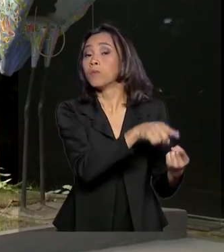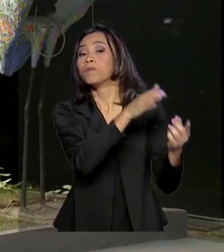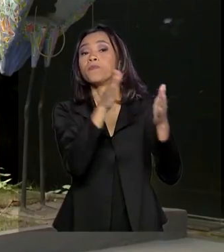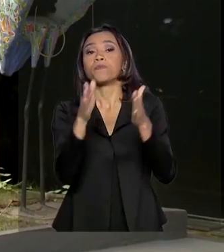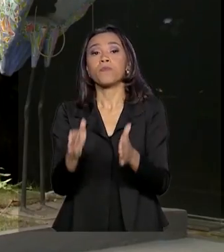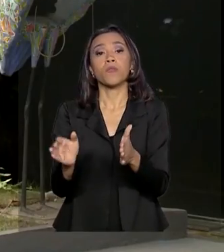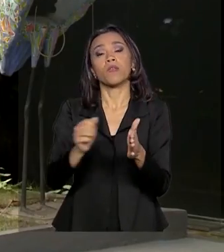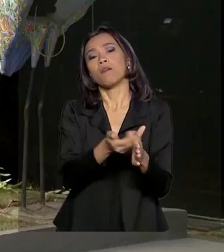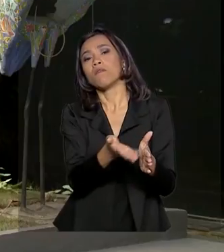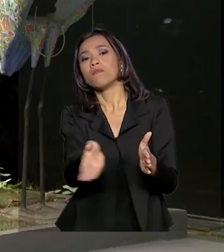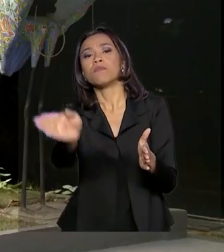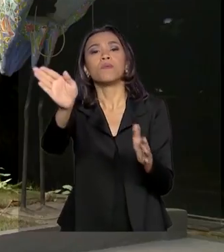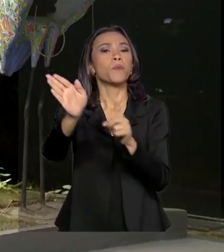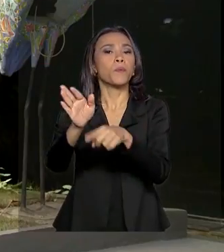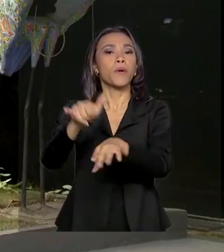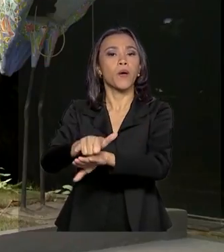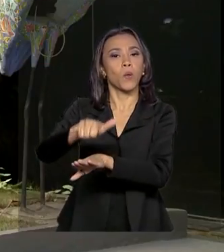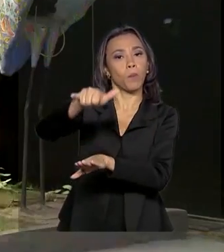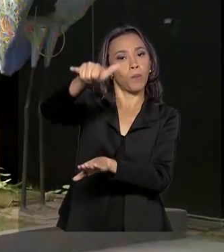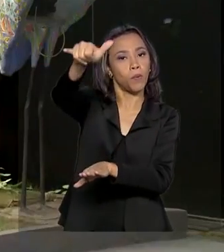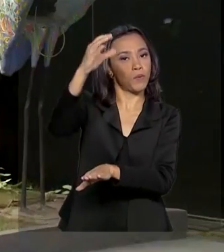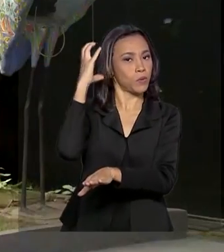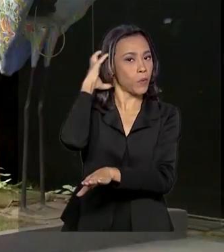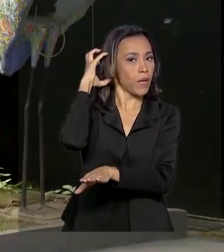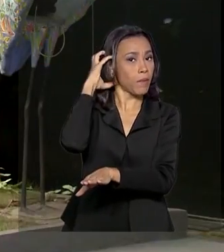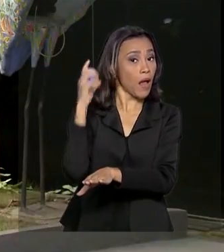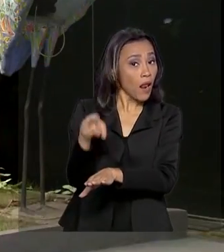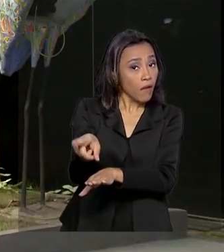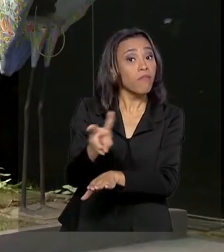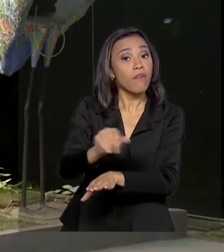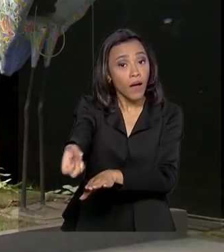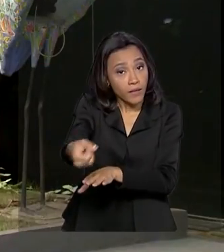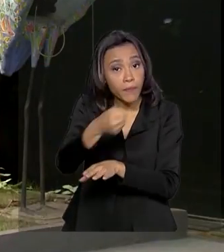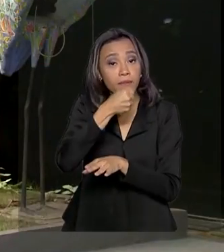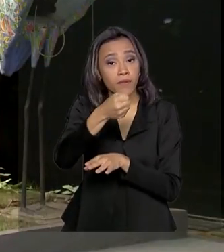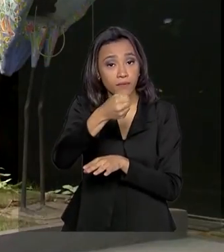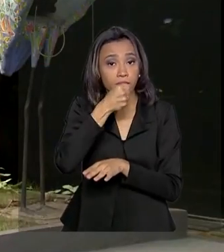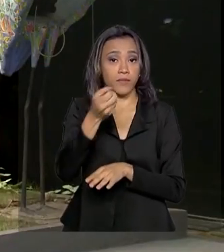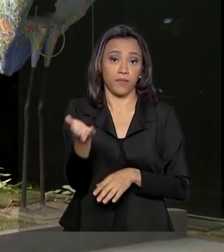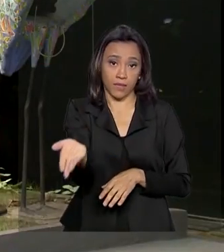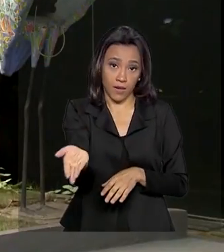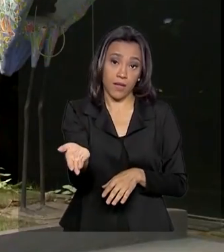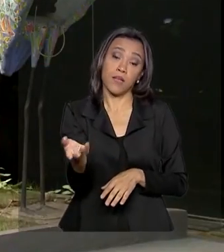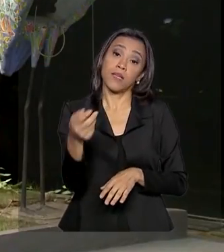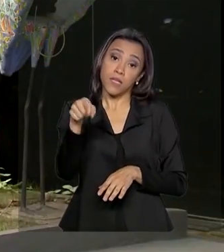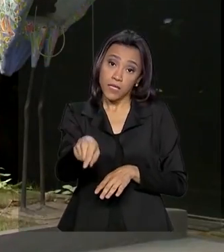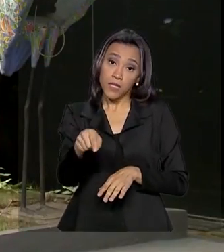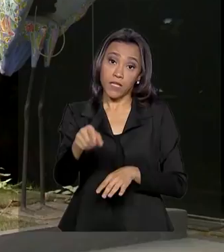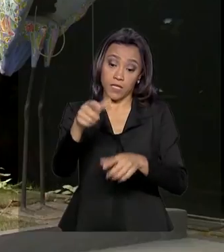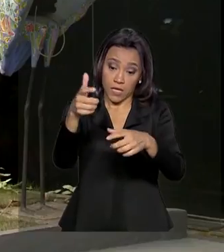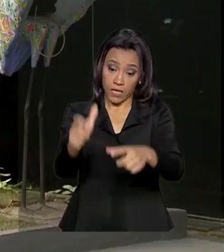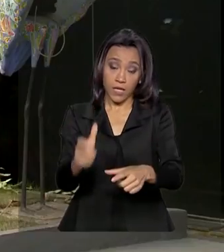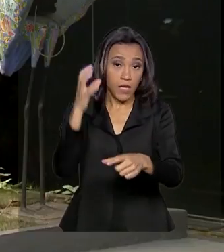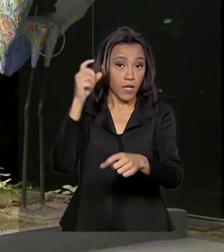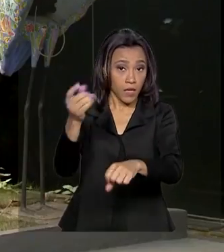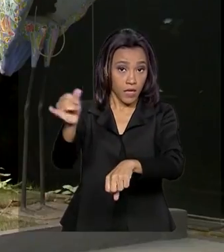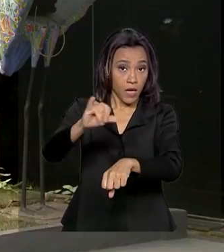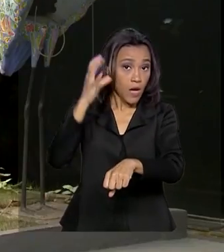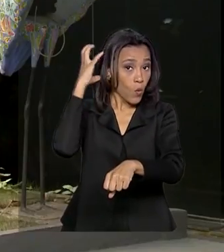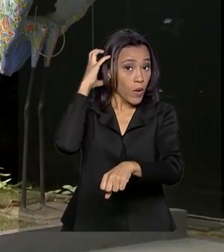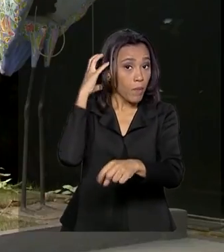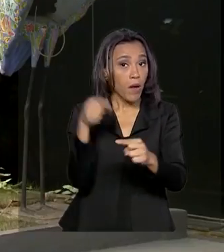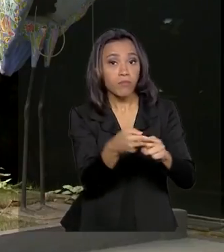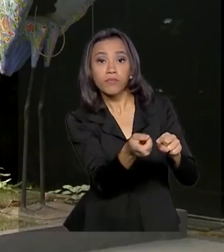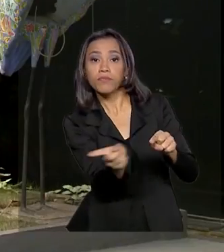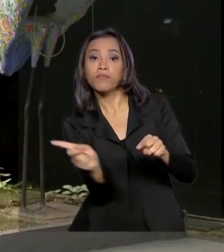Mourão segue para o aeroporto de Cuiabá e lá vai dar uma entrevista aos jornalistas. De Cuiabá, Mourão segue para Porto